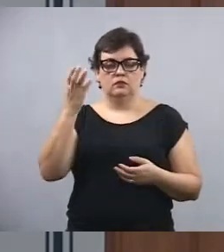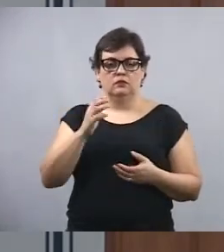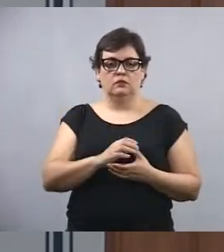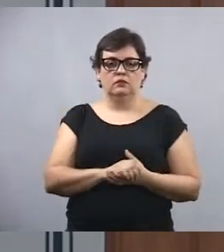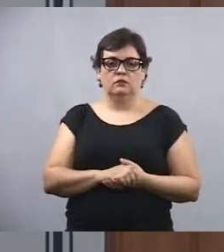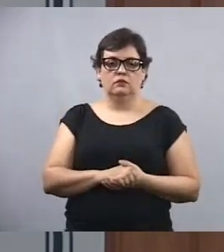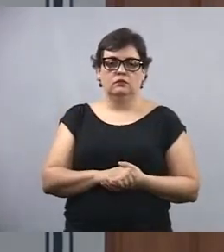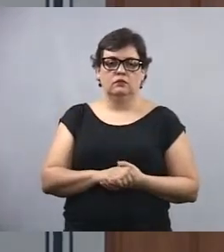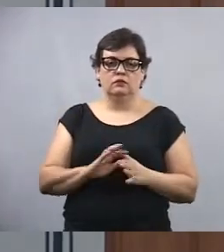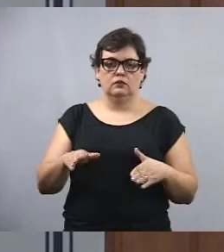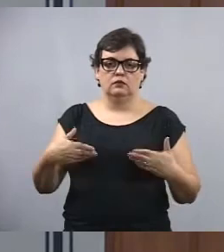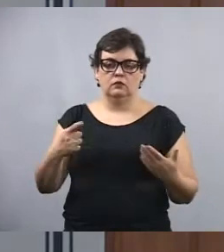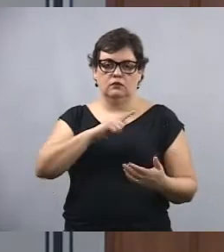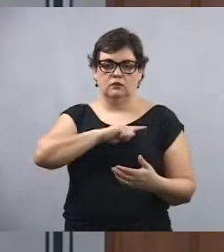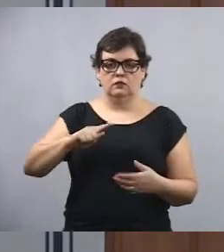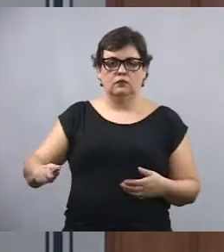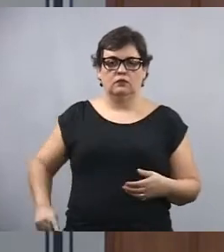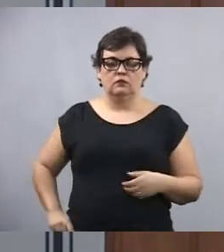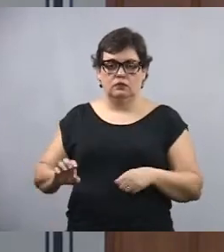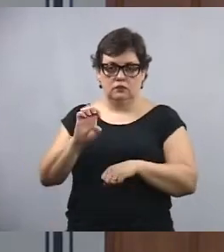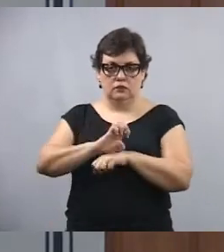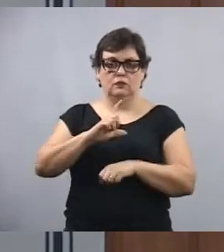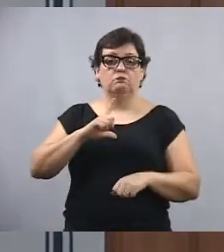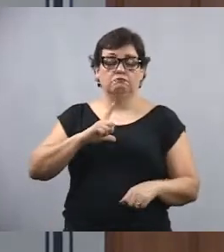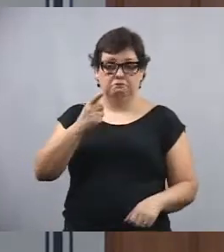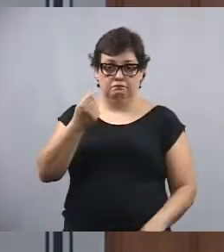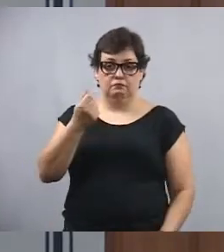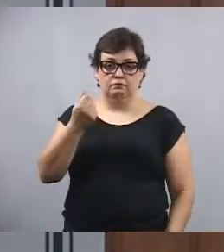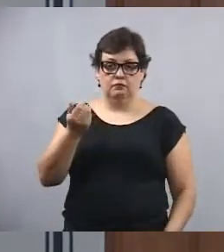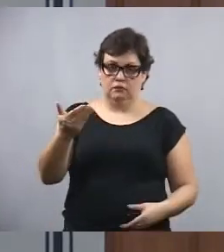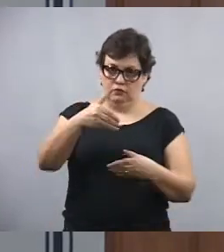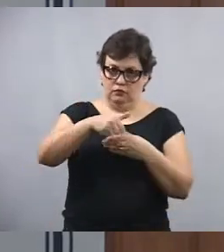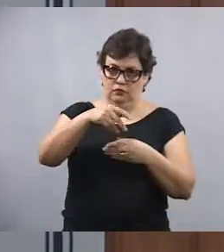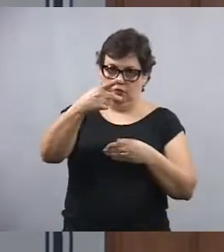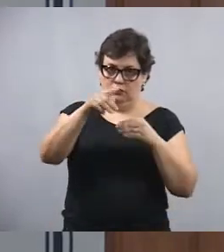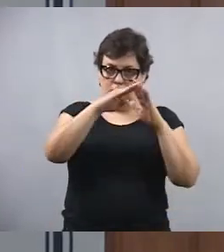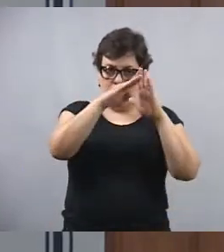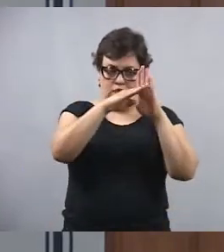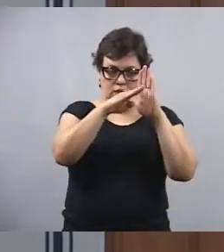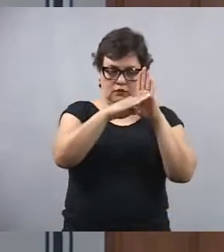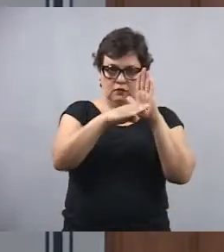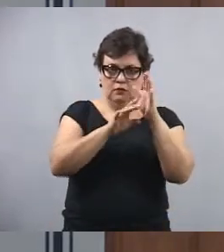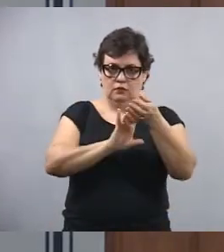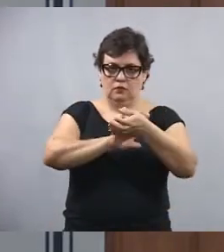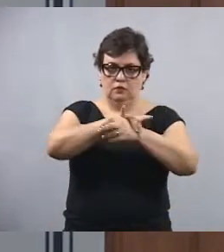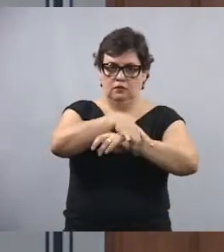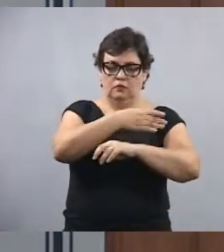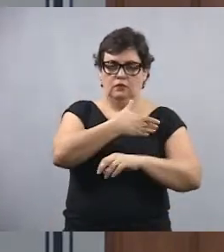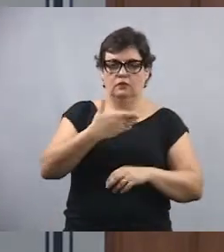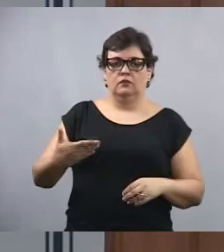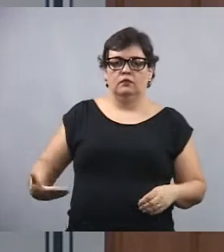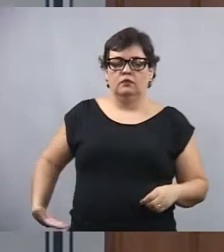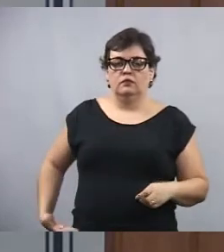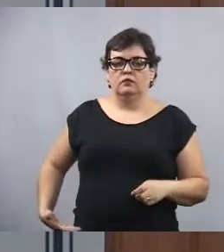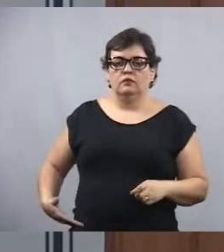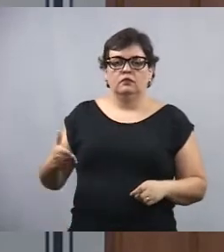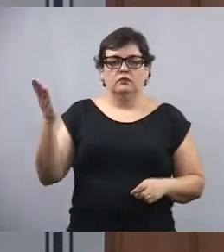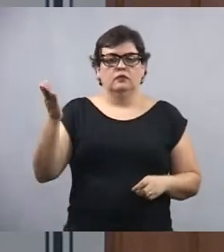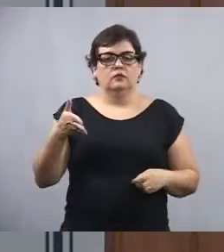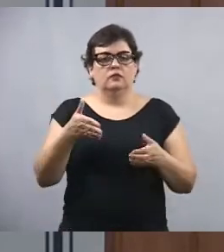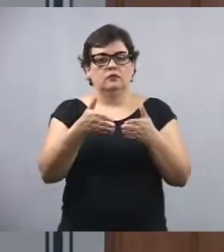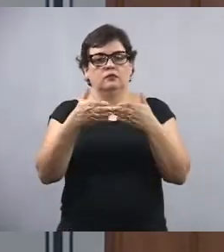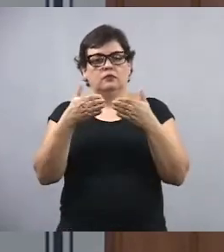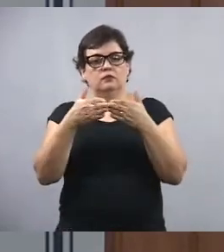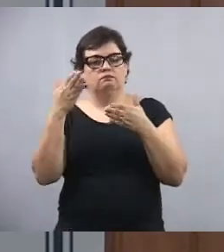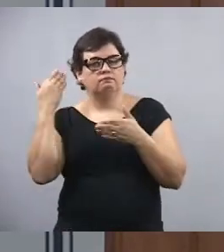Então, o governo do Estado tem recurso, está dentro de sua programação de segurança pública, já solicitamos